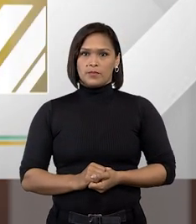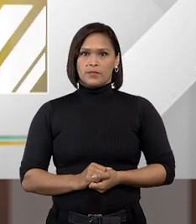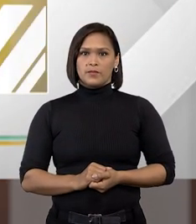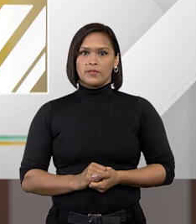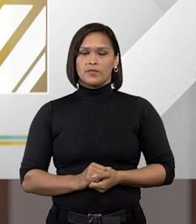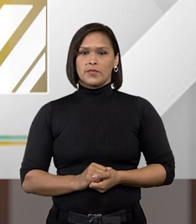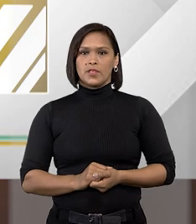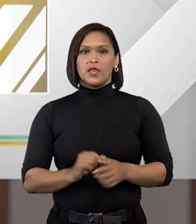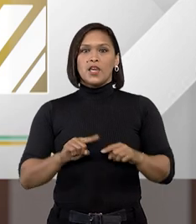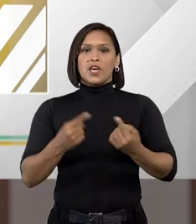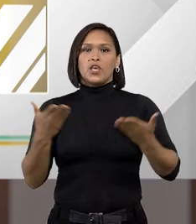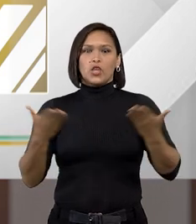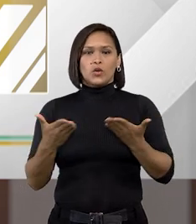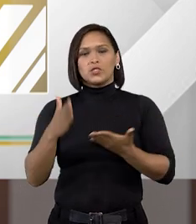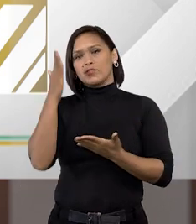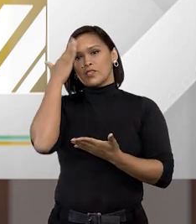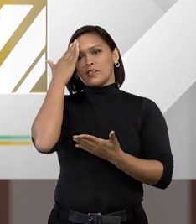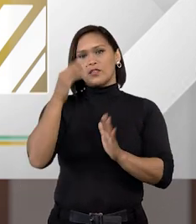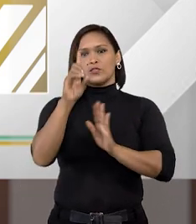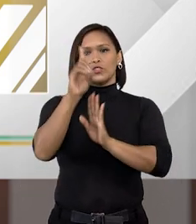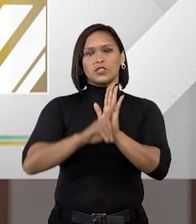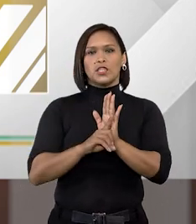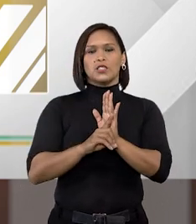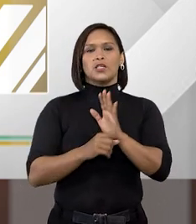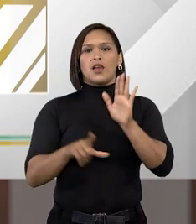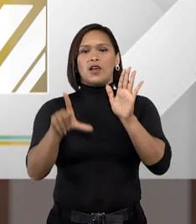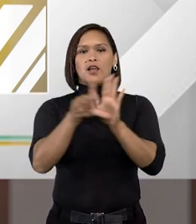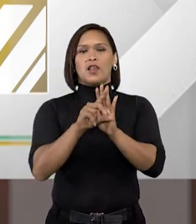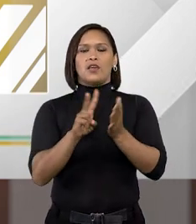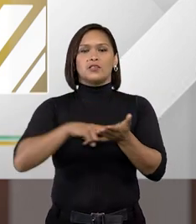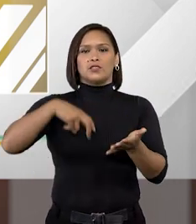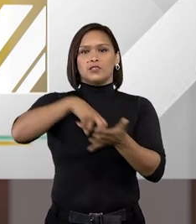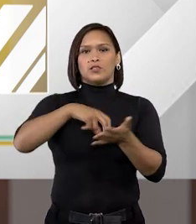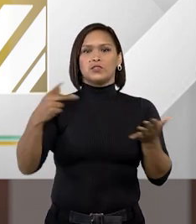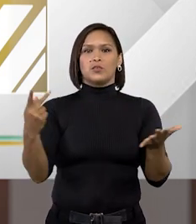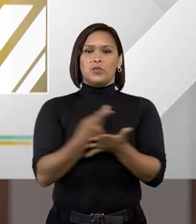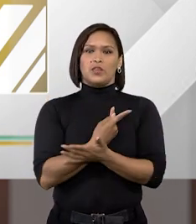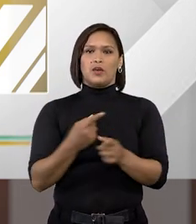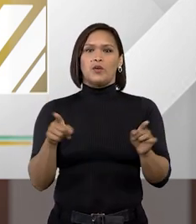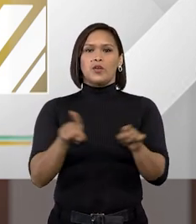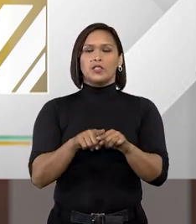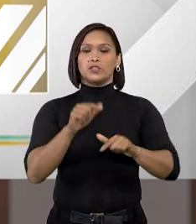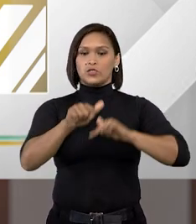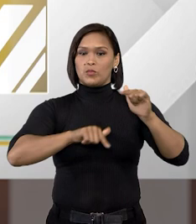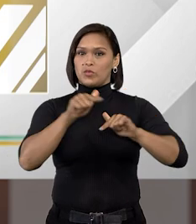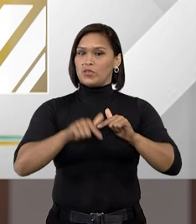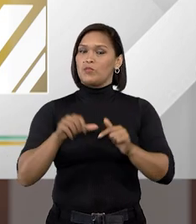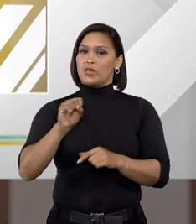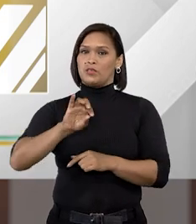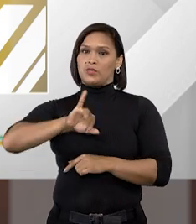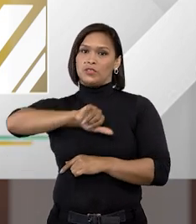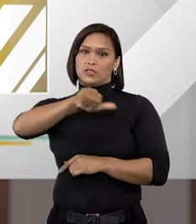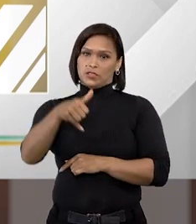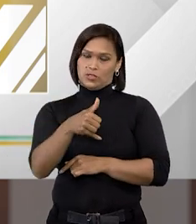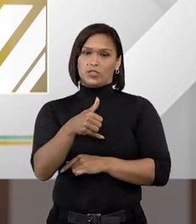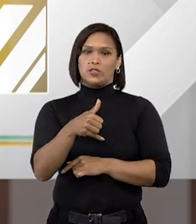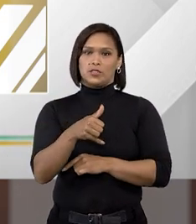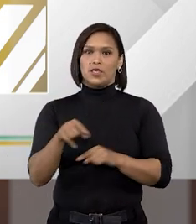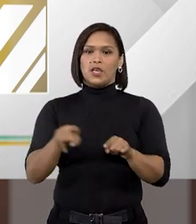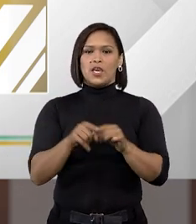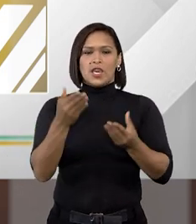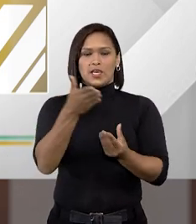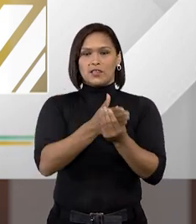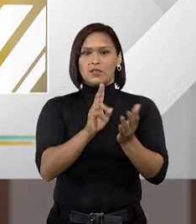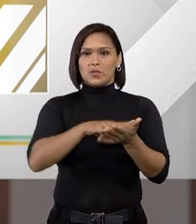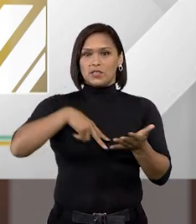ok e hoje você entendeu direito sobre a lei de execução penal e sobre a atuação do Superior Tribunal de Justiça em